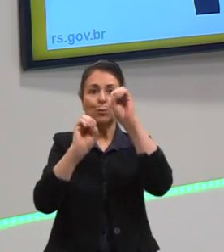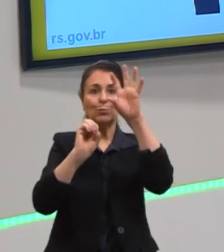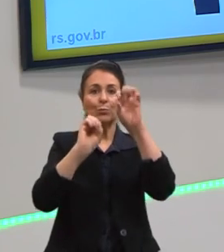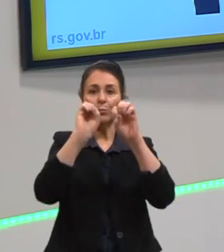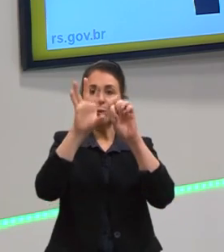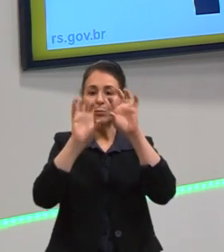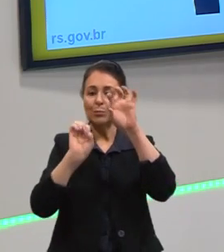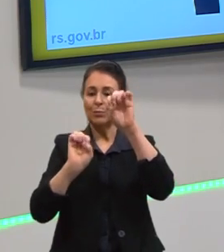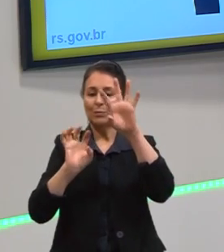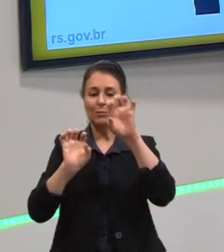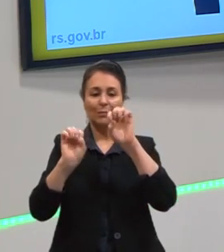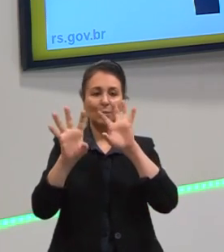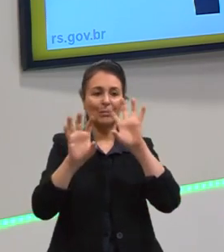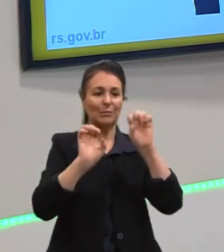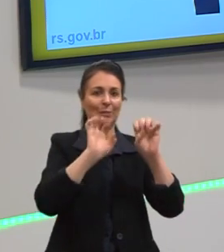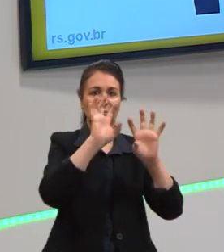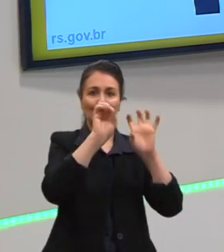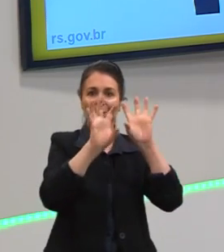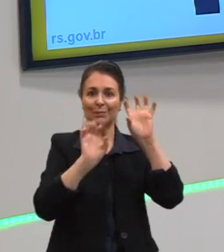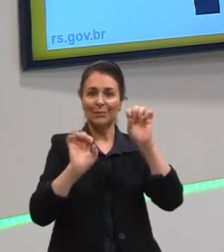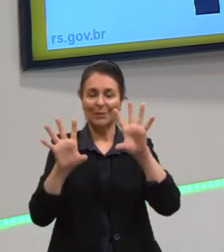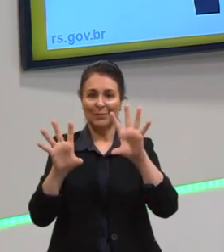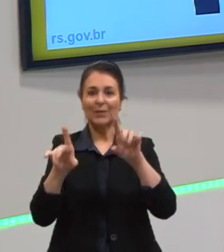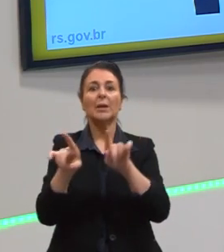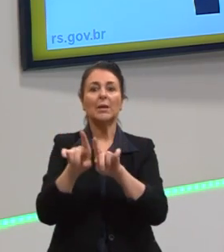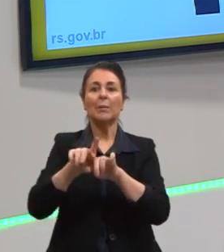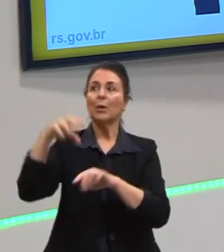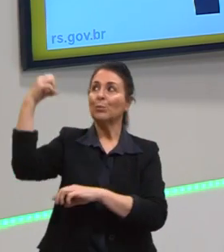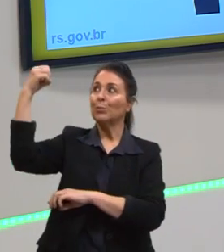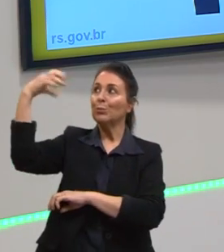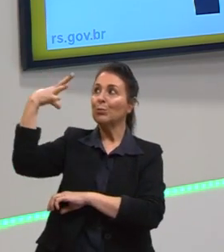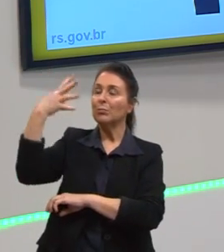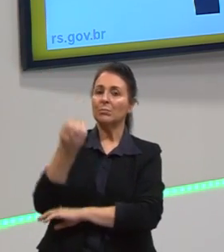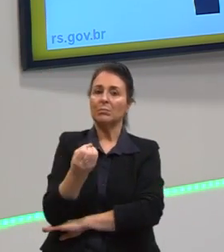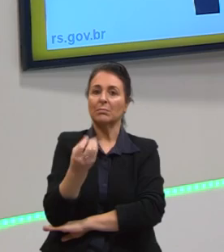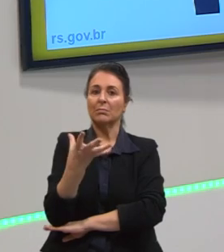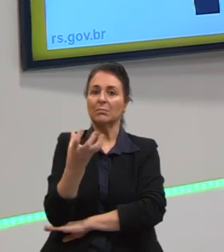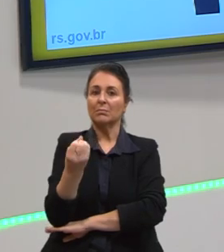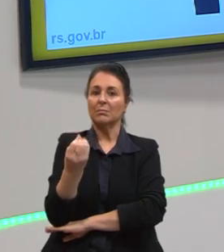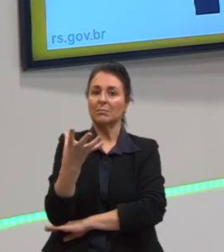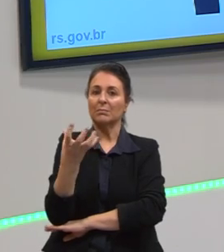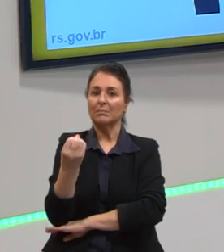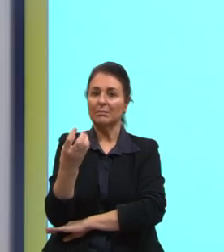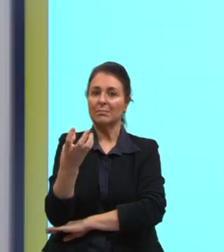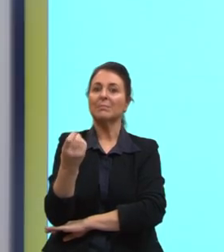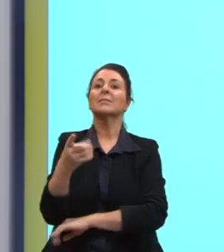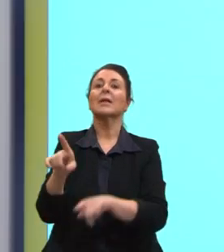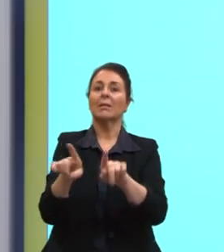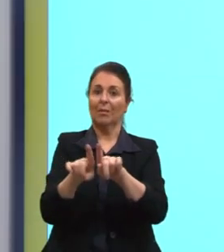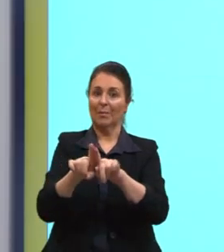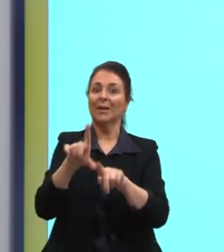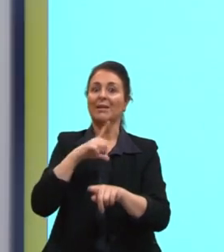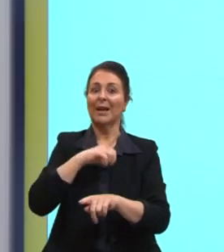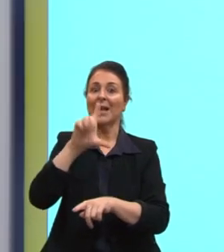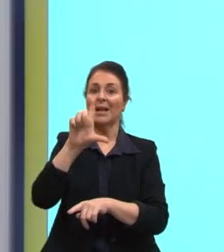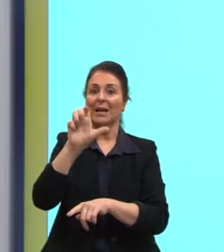que tem, mas algumas dentro desse circuito de lâmpadas vai ter a lâmina bimetálica aqui.